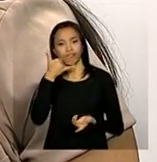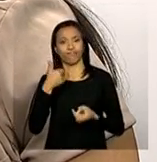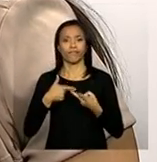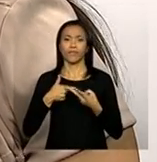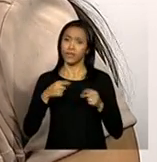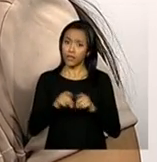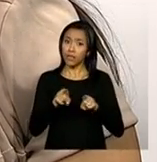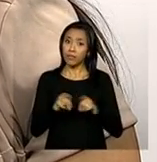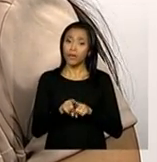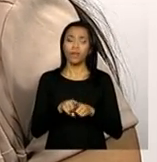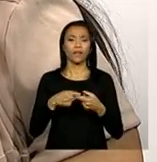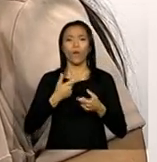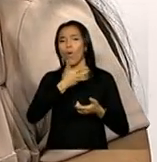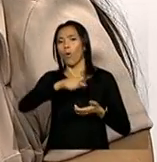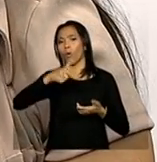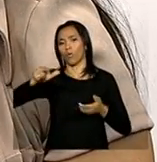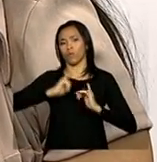humanos.